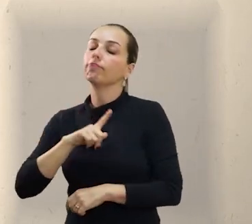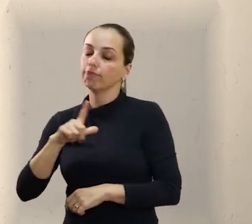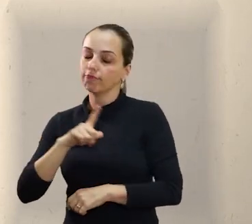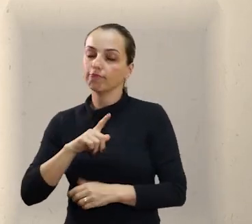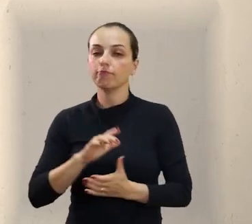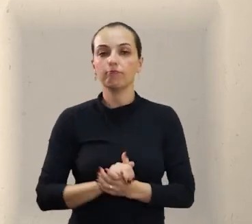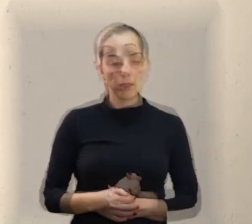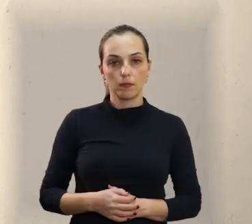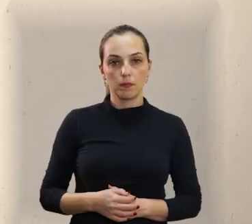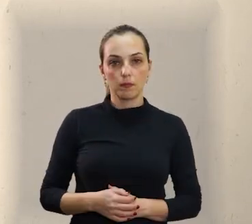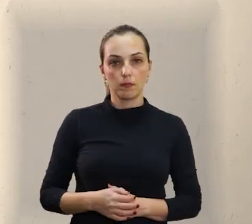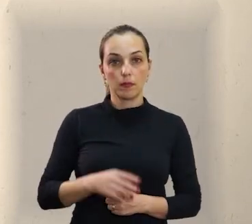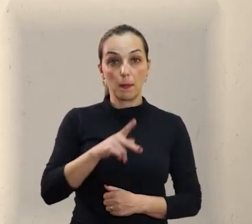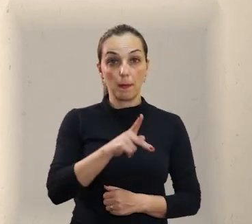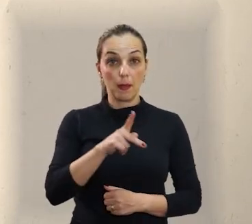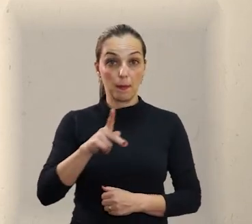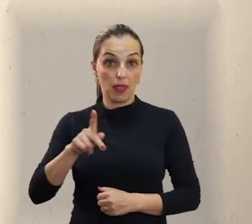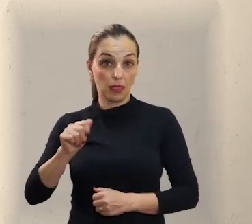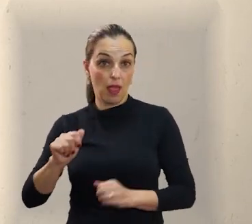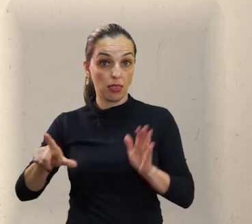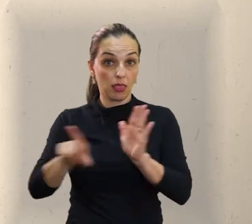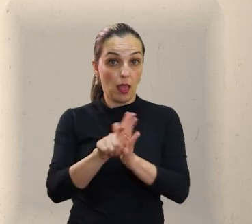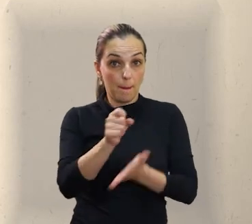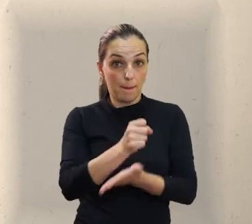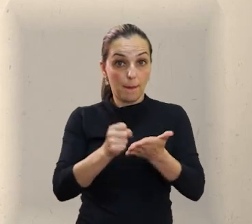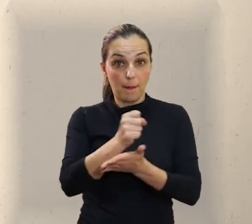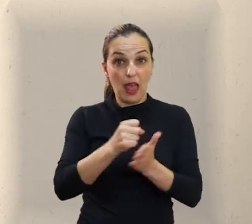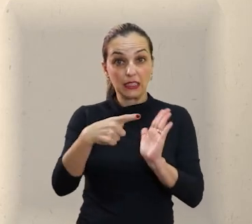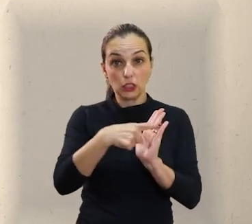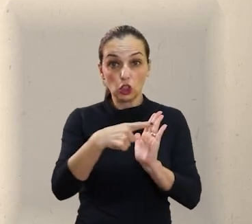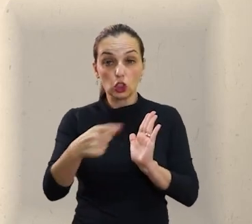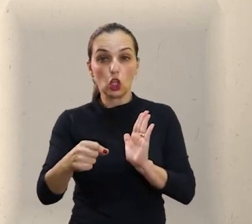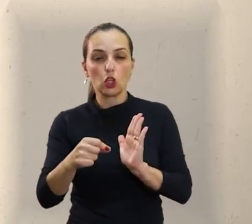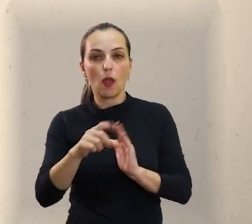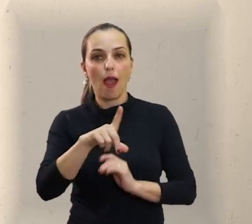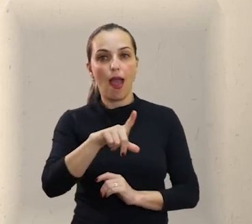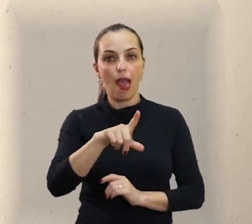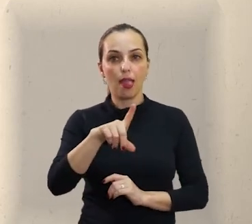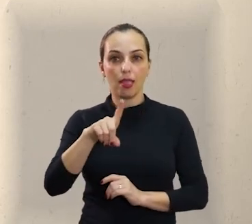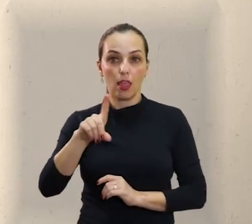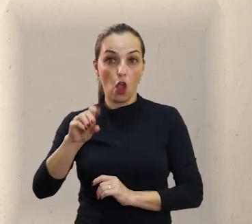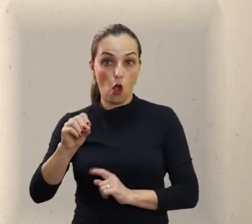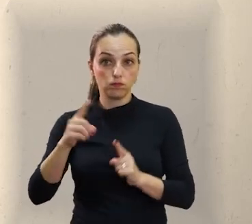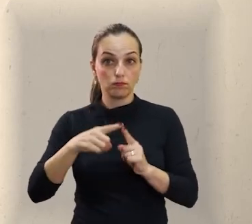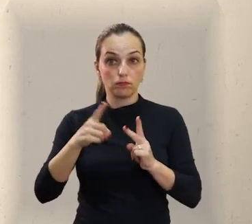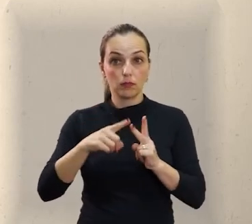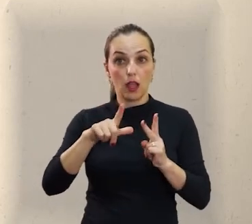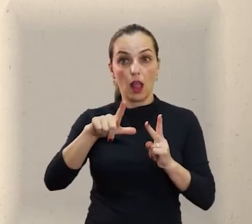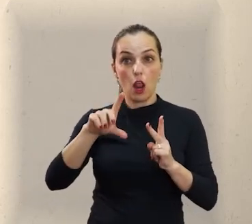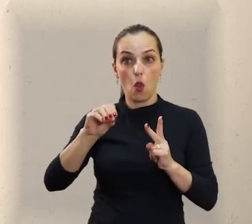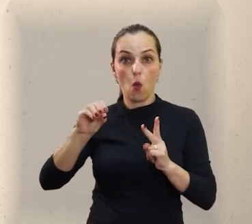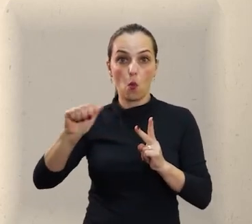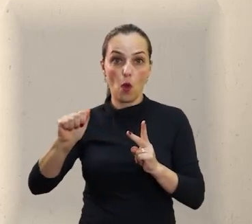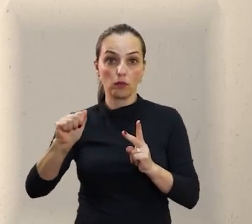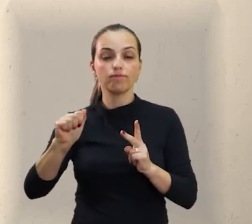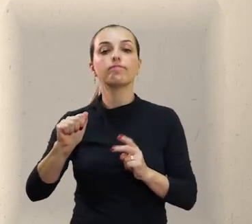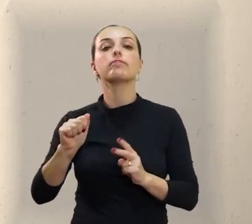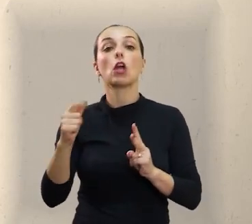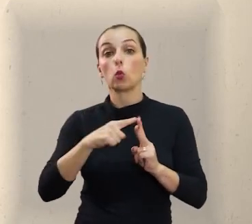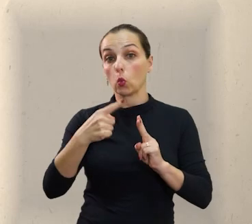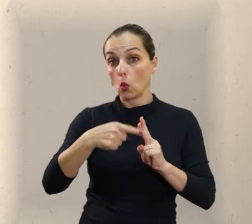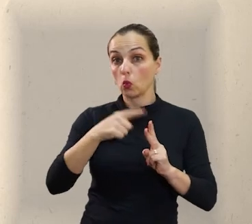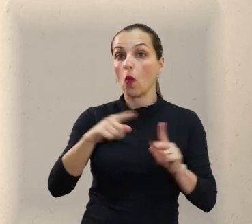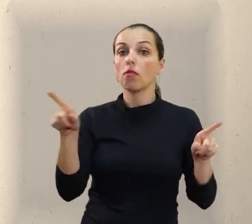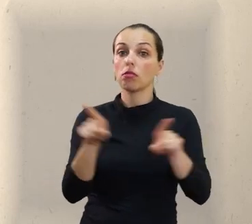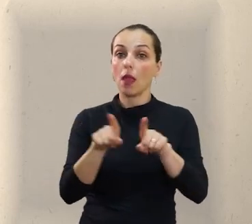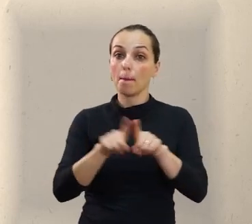É com base neles que serão produzidos dois outros instrumentos fundamentais para o planejamento orçamentário. A